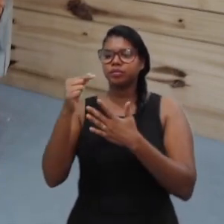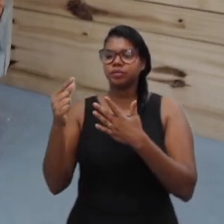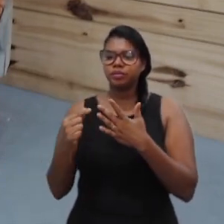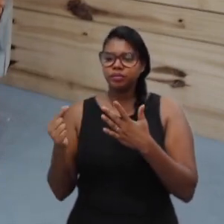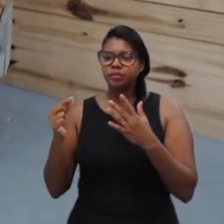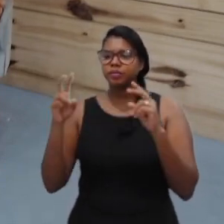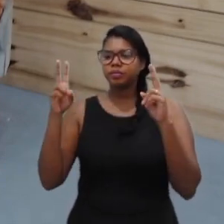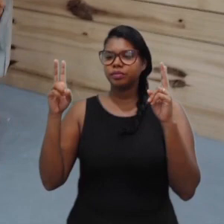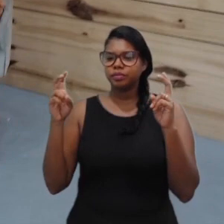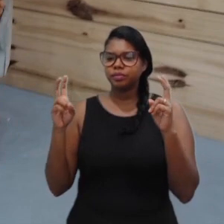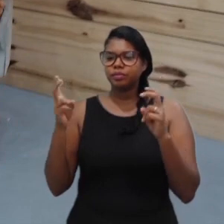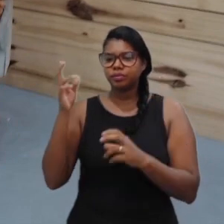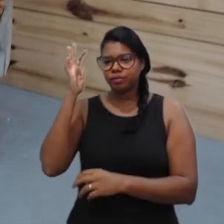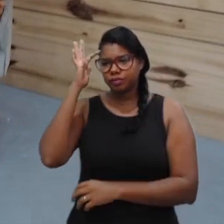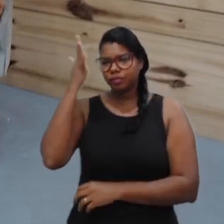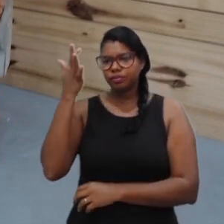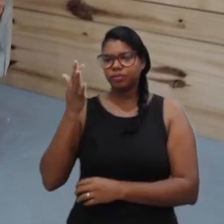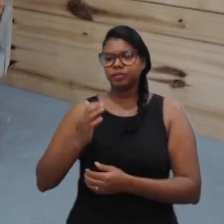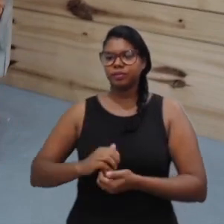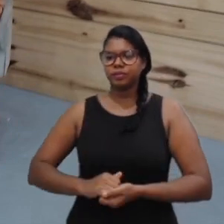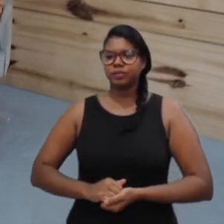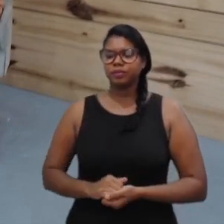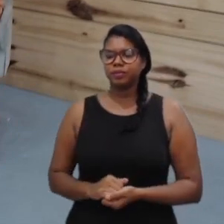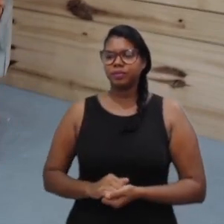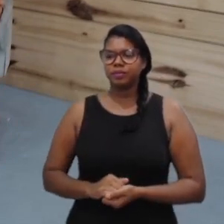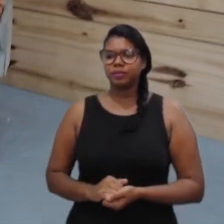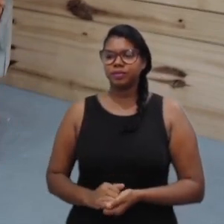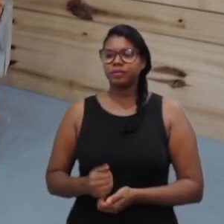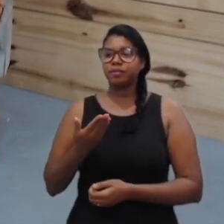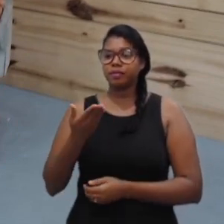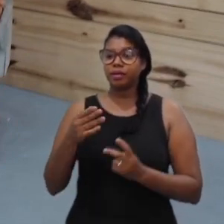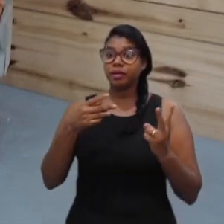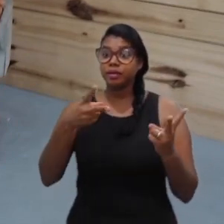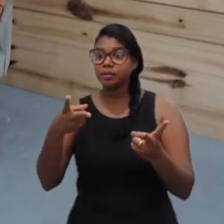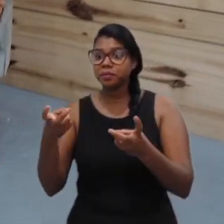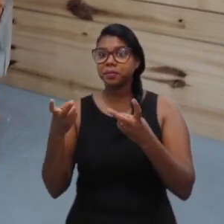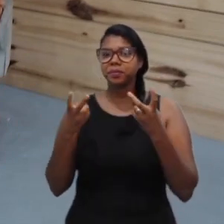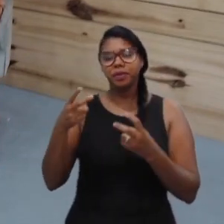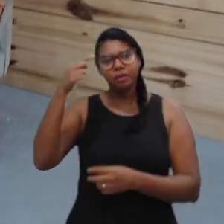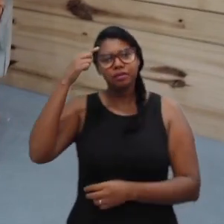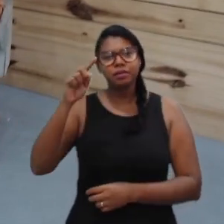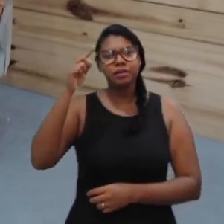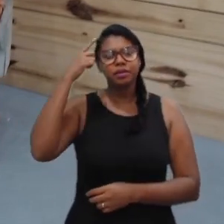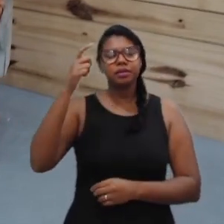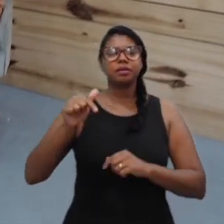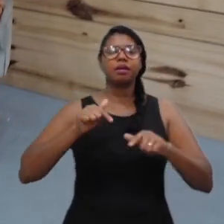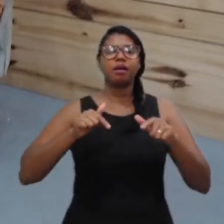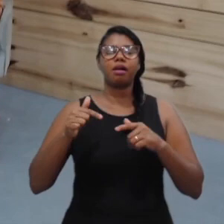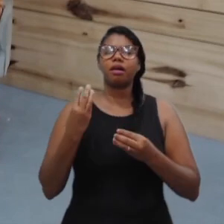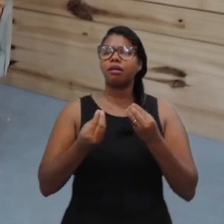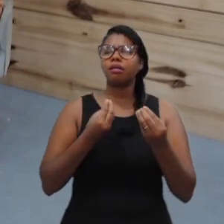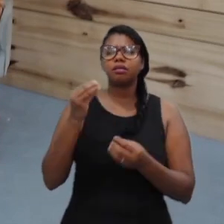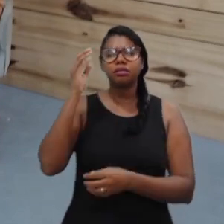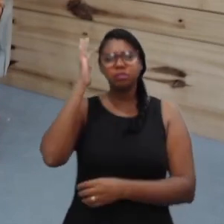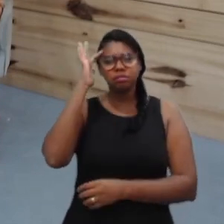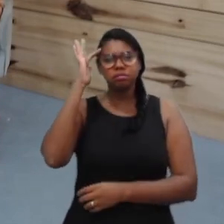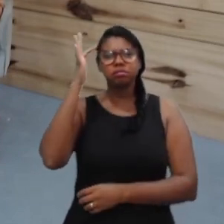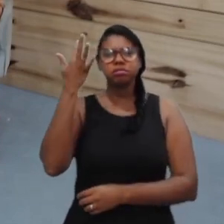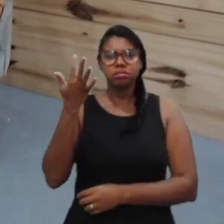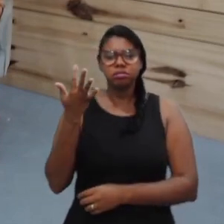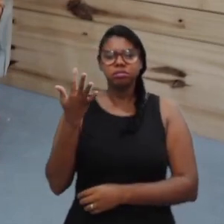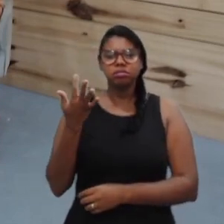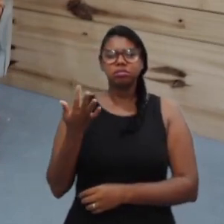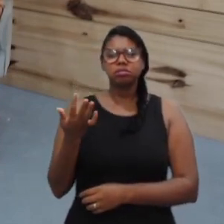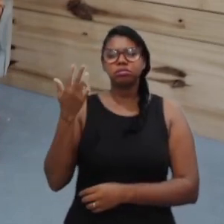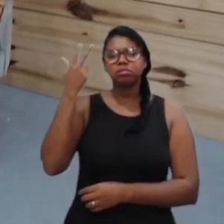tomada de decisão. Se você for prestar atenção no seu dia a dia, tomar decisão é um ato tão natural